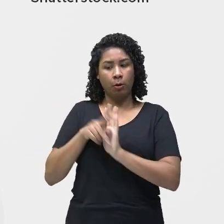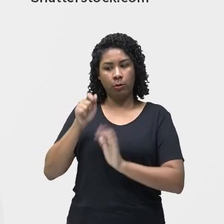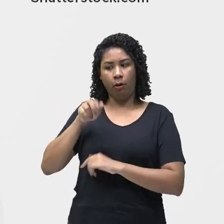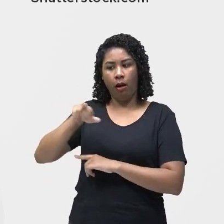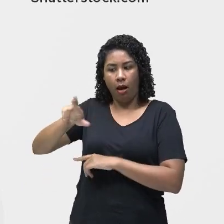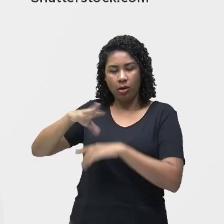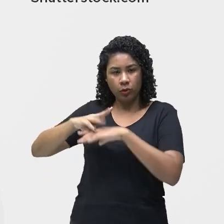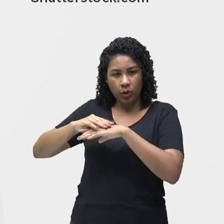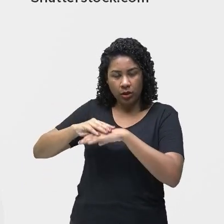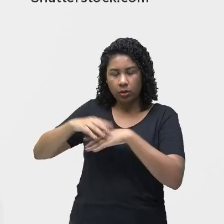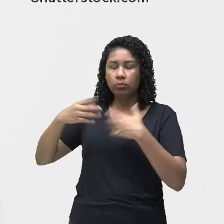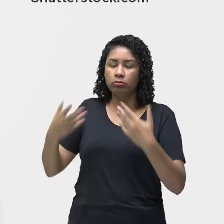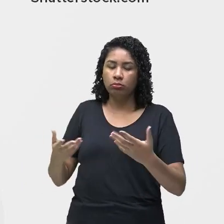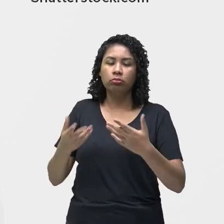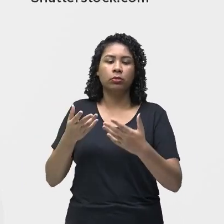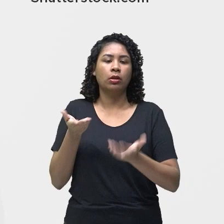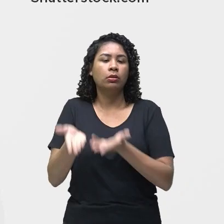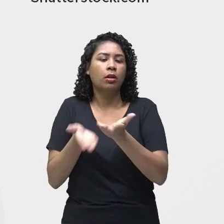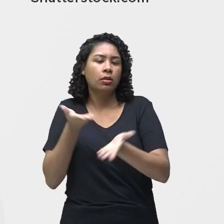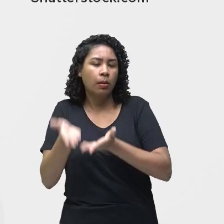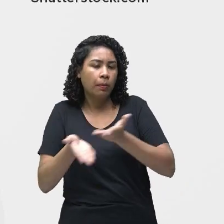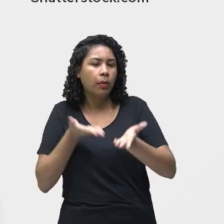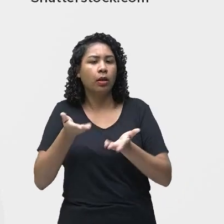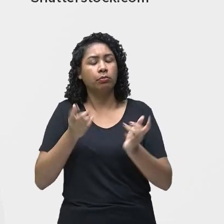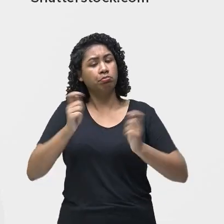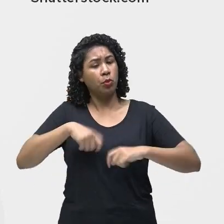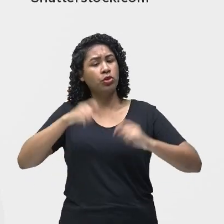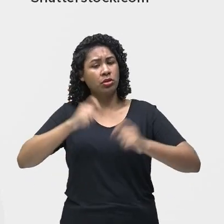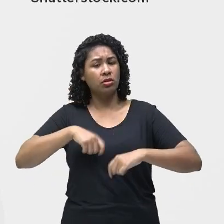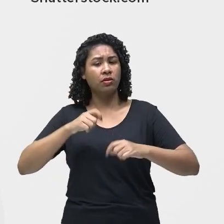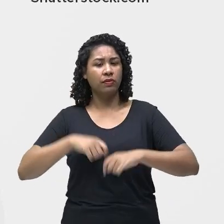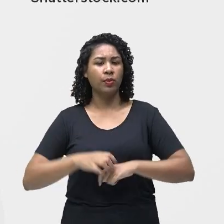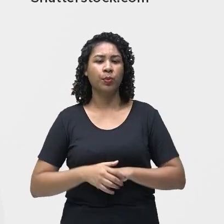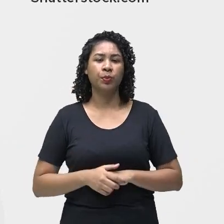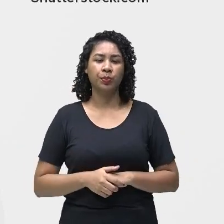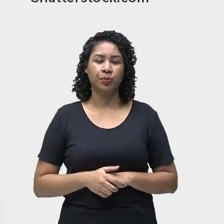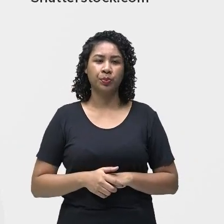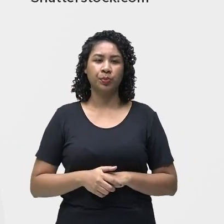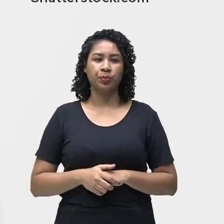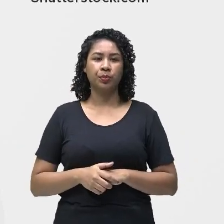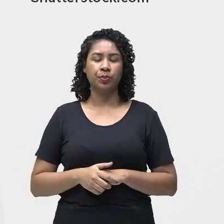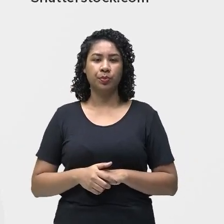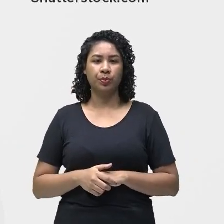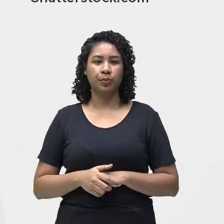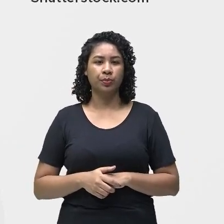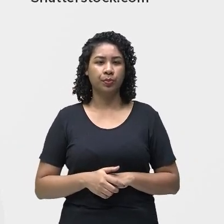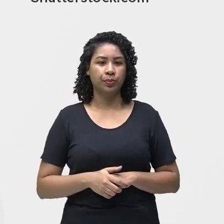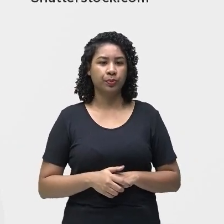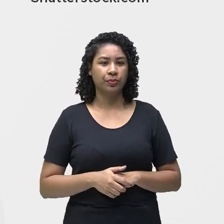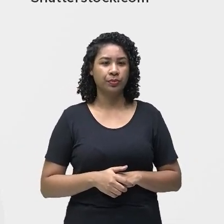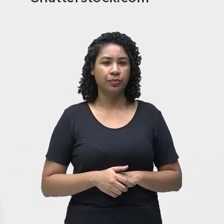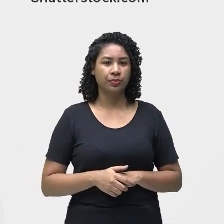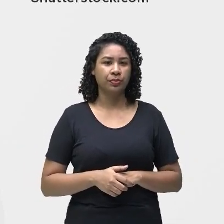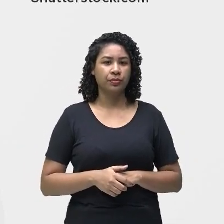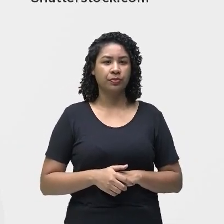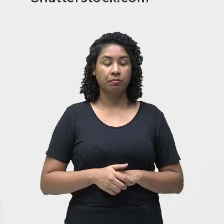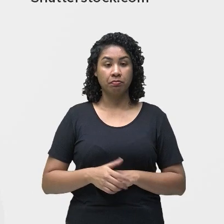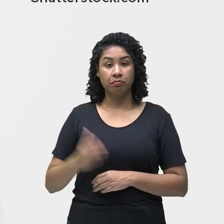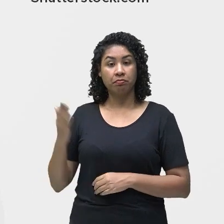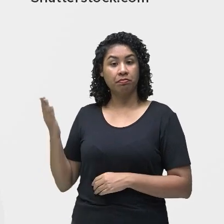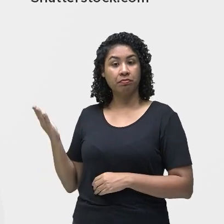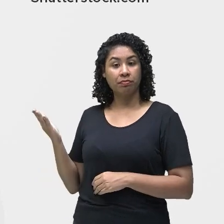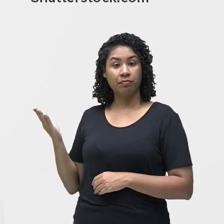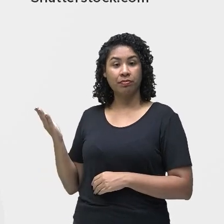imagem pra vocês de alguns tratamentos que a gente utiliza quando é acometido por essas doenças, né? A gente